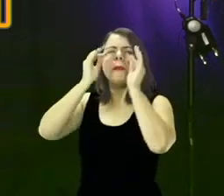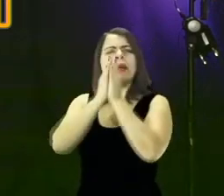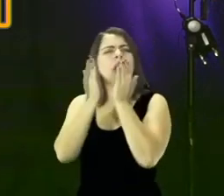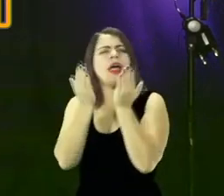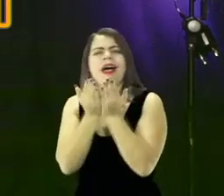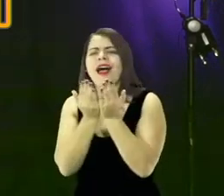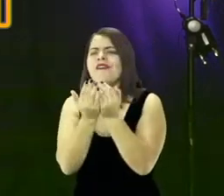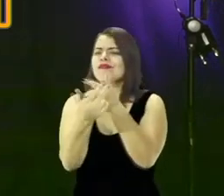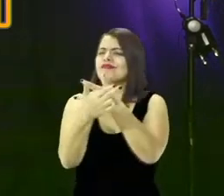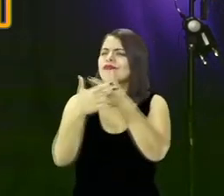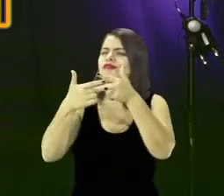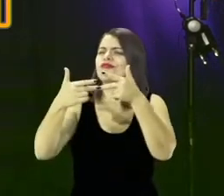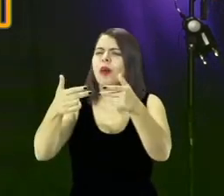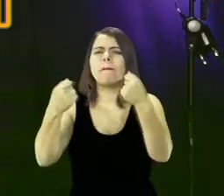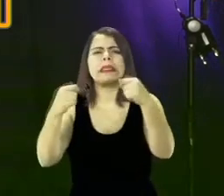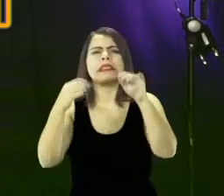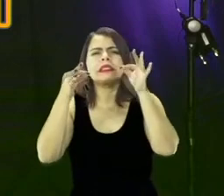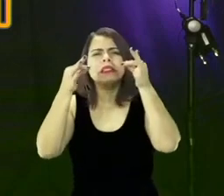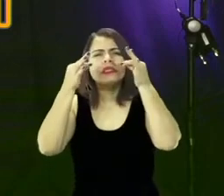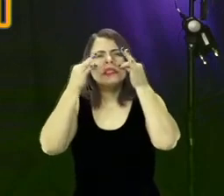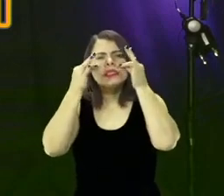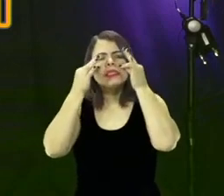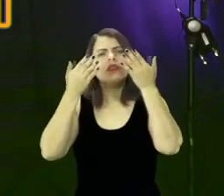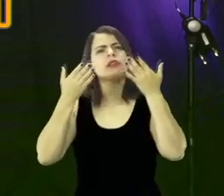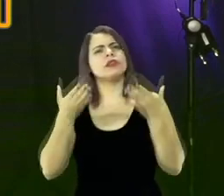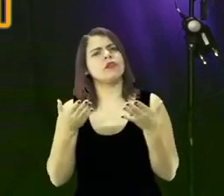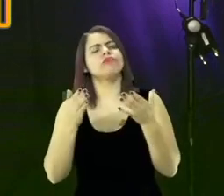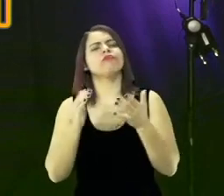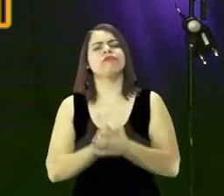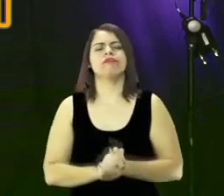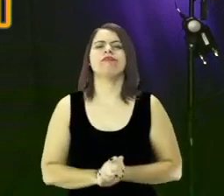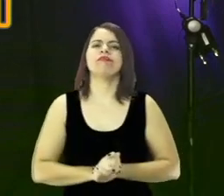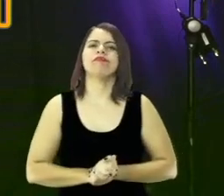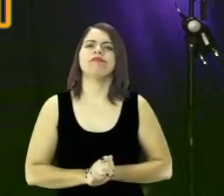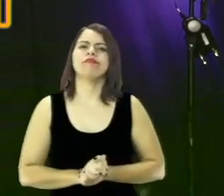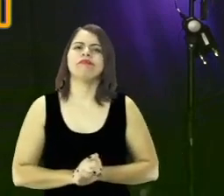através das pessoas através da palavra você precisa prestar muita atenção